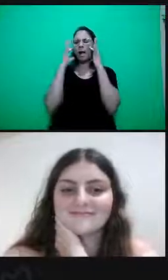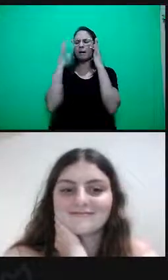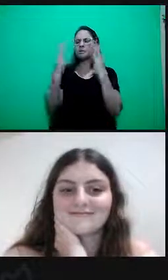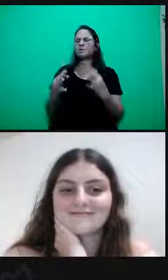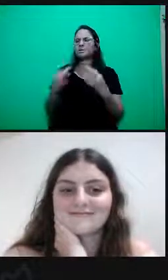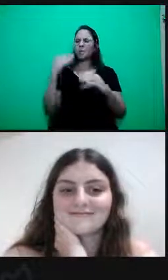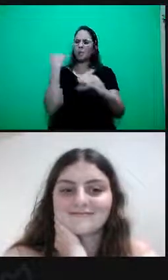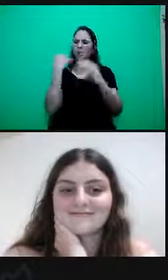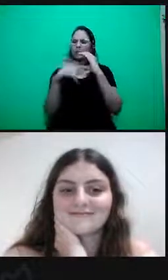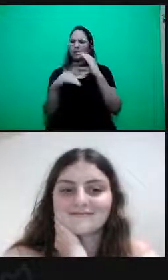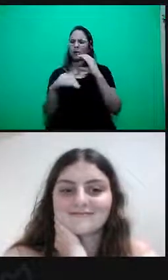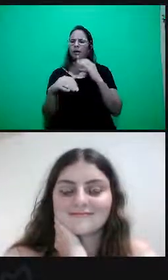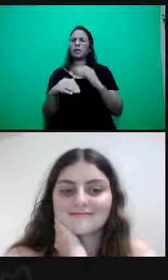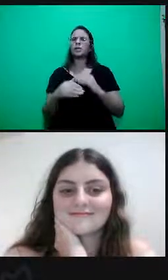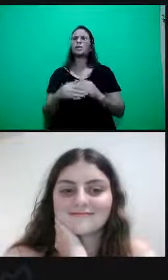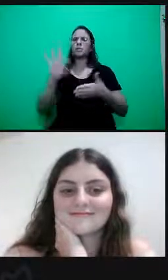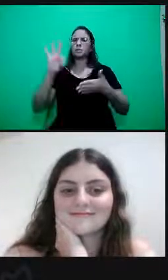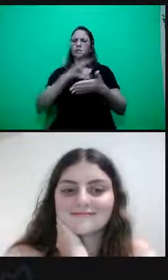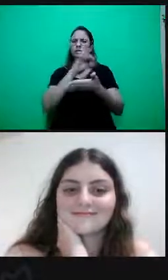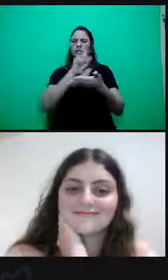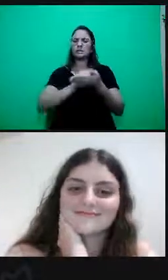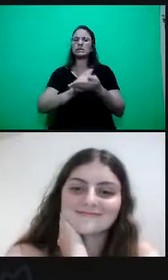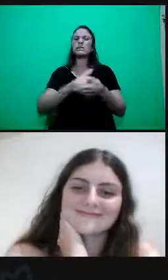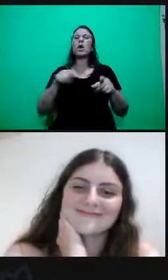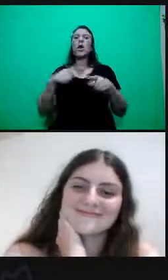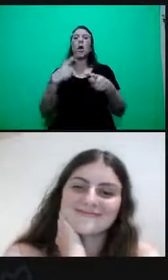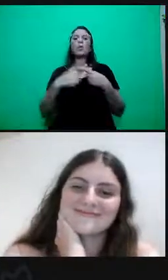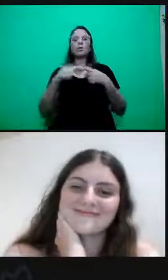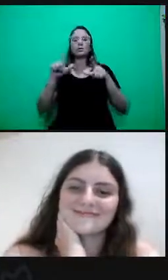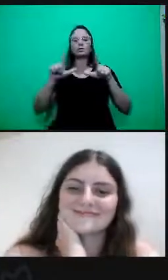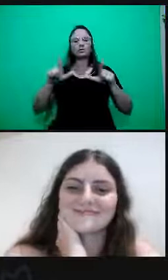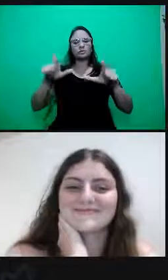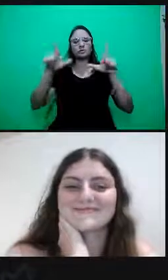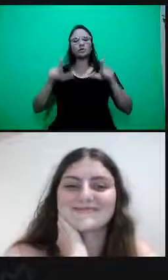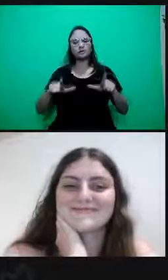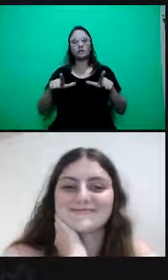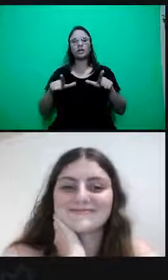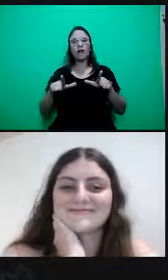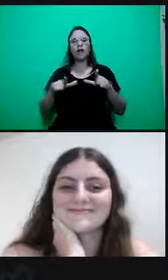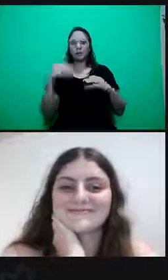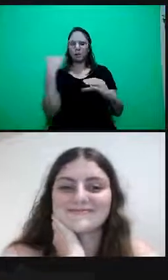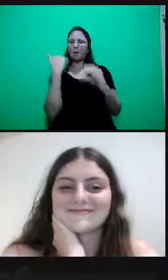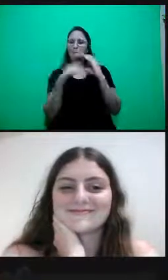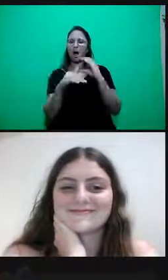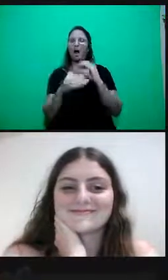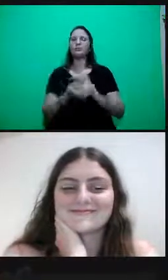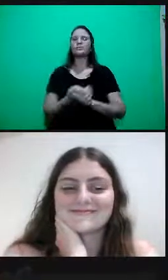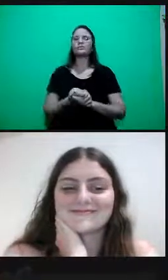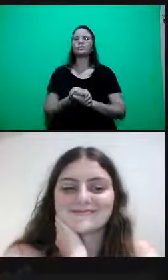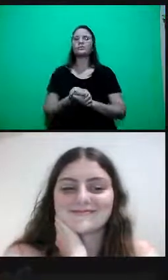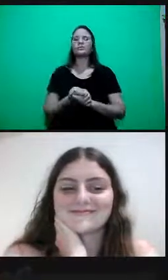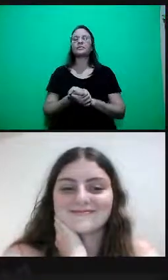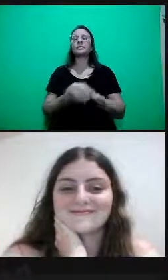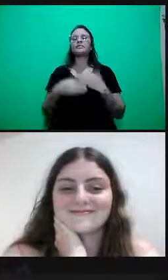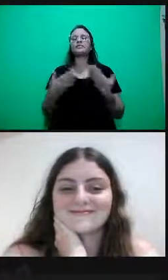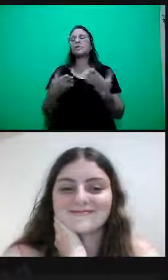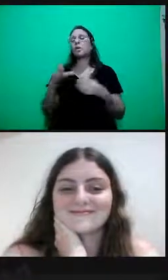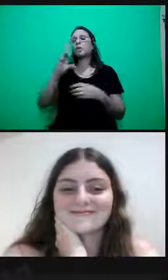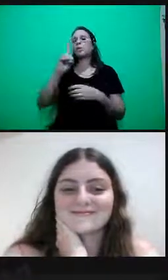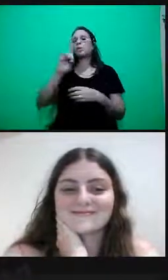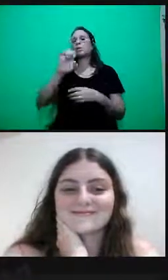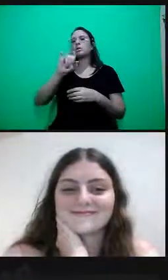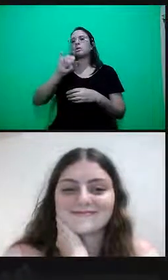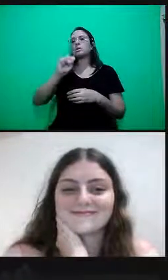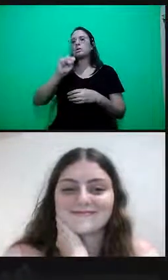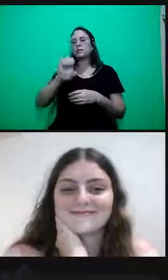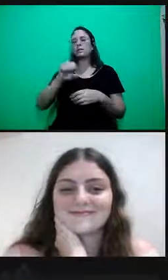o certificado vai chegar a uma hora dessas, e deixo com a Deise se ela quiser encerrar a